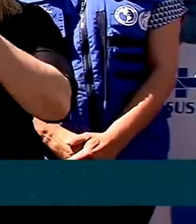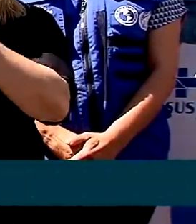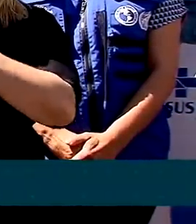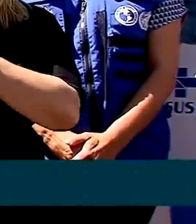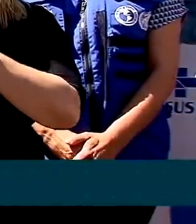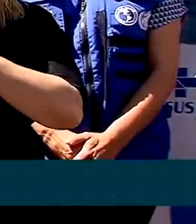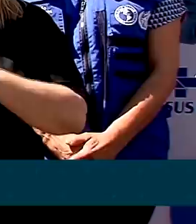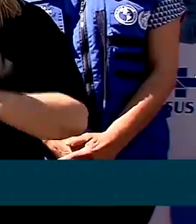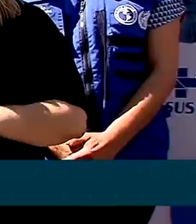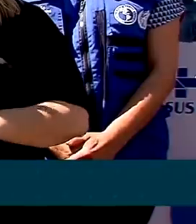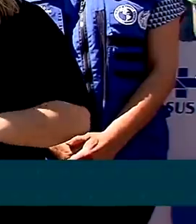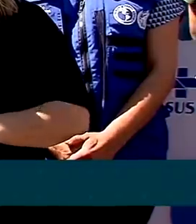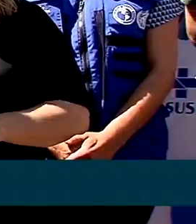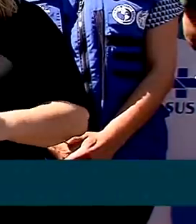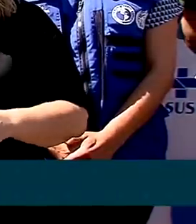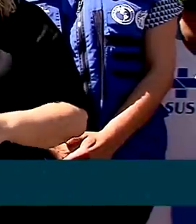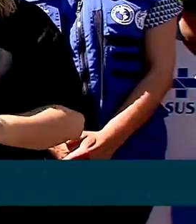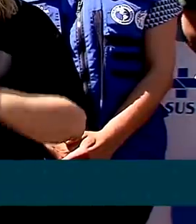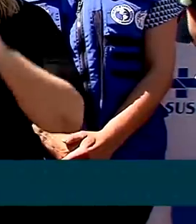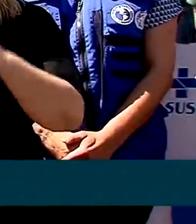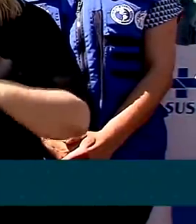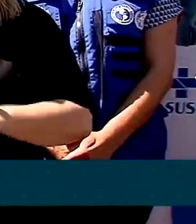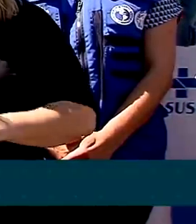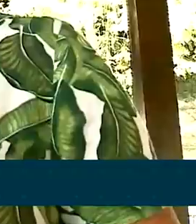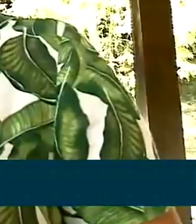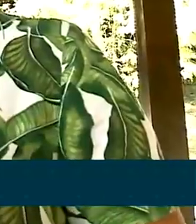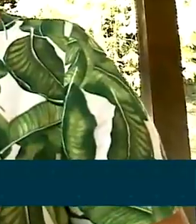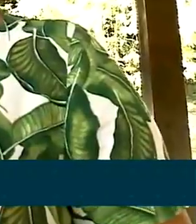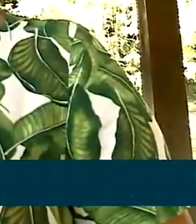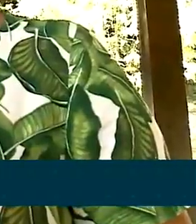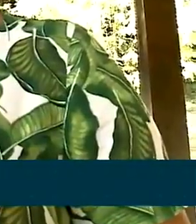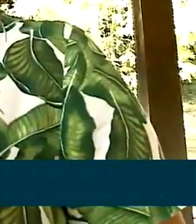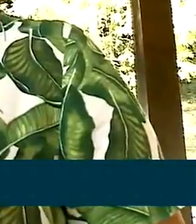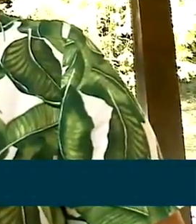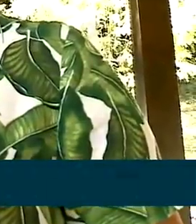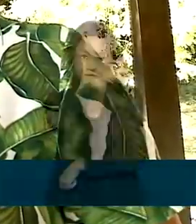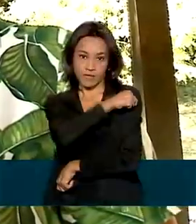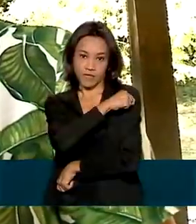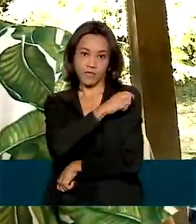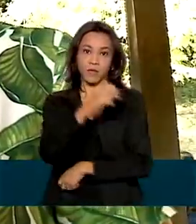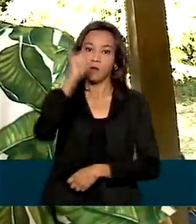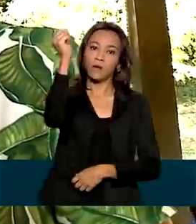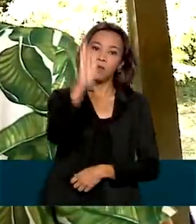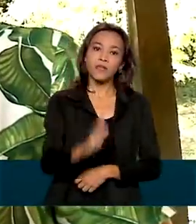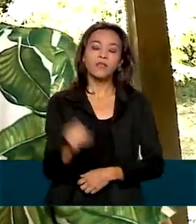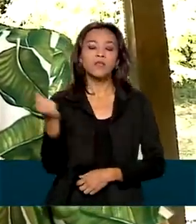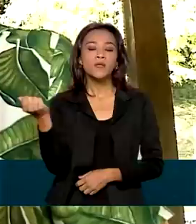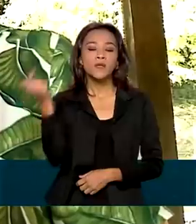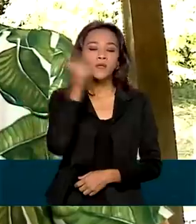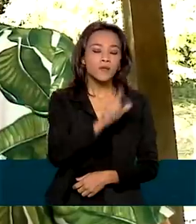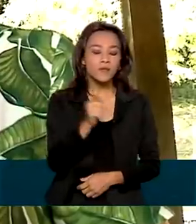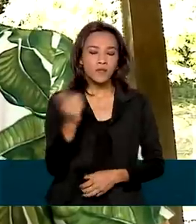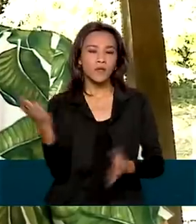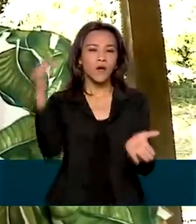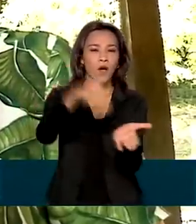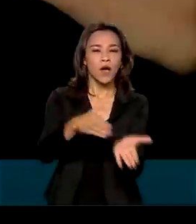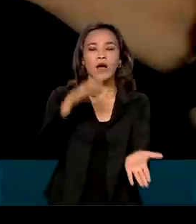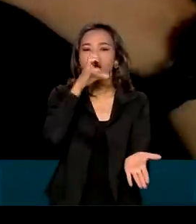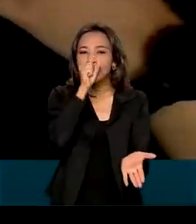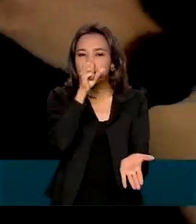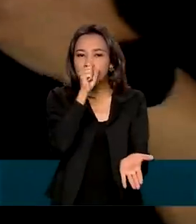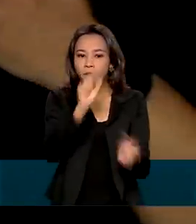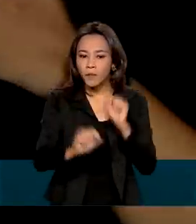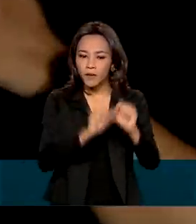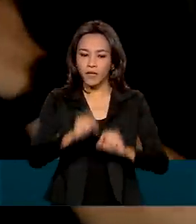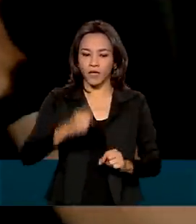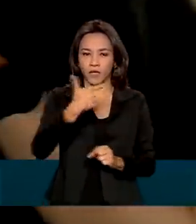ser tomadas com maior celeridade. Na vacinação, o Brasil atingiu no último sábado a marca